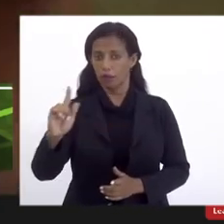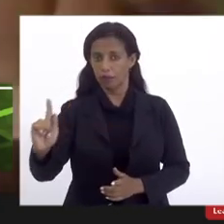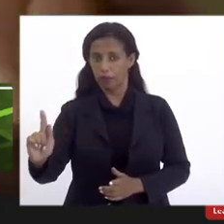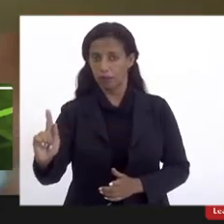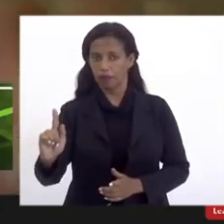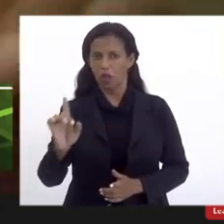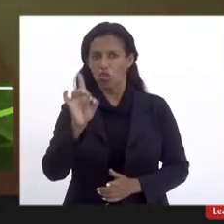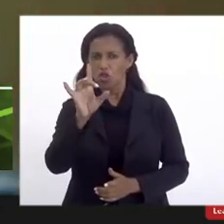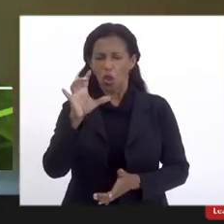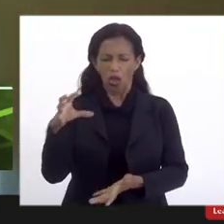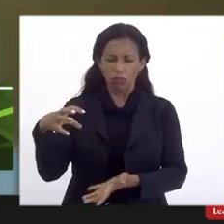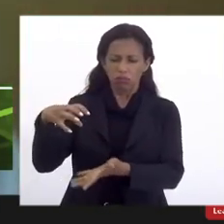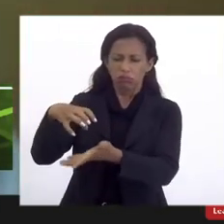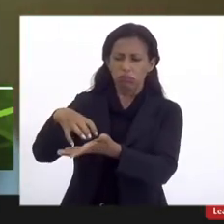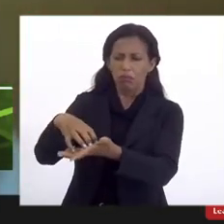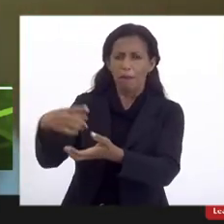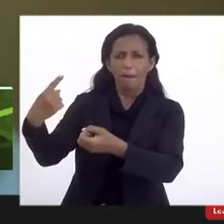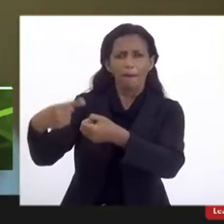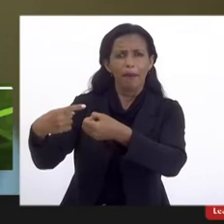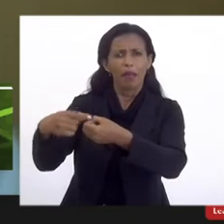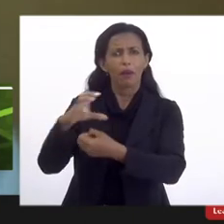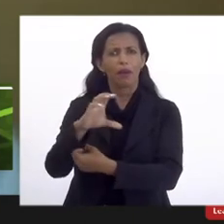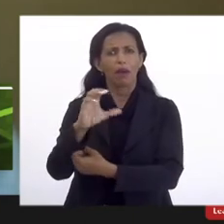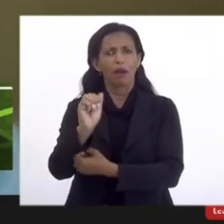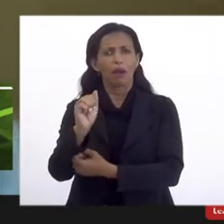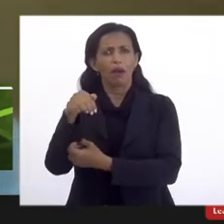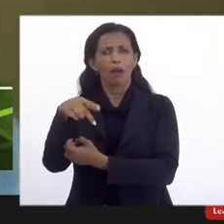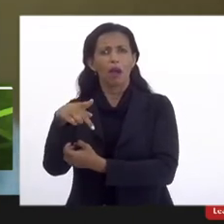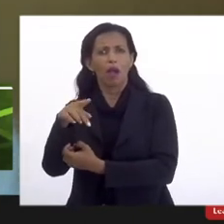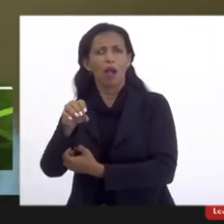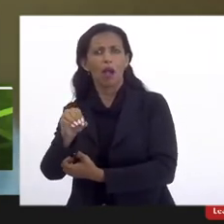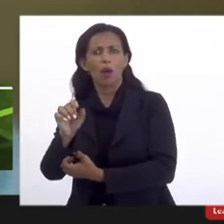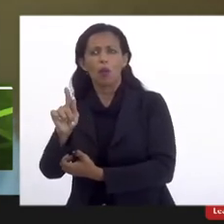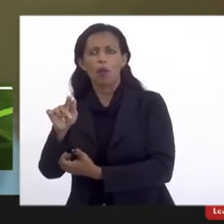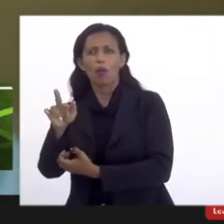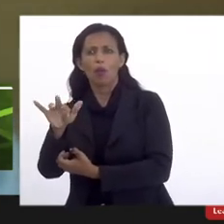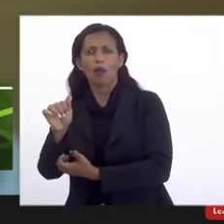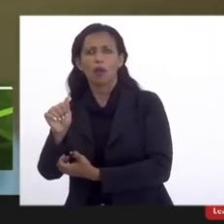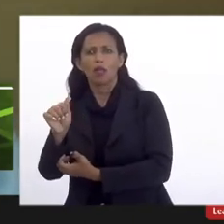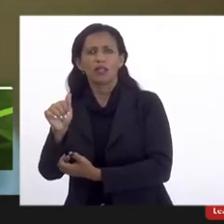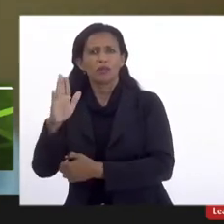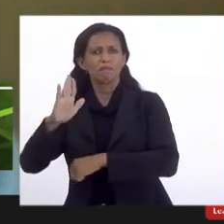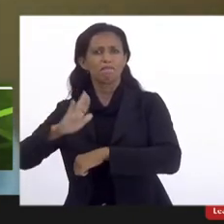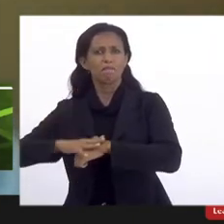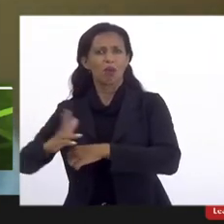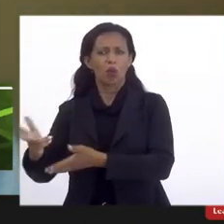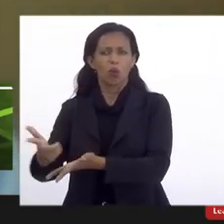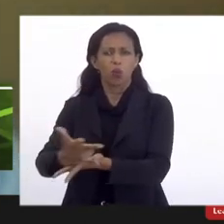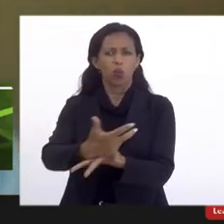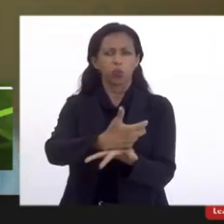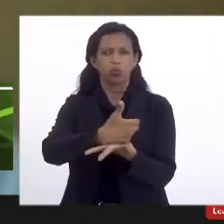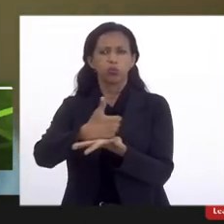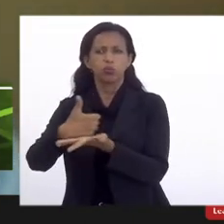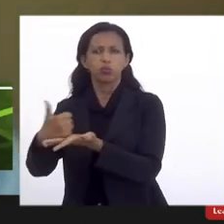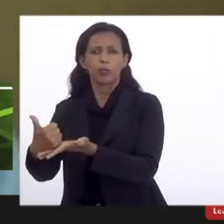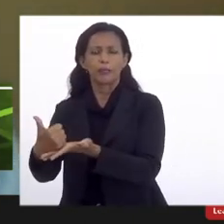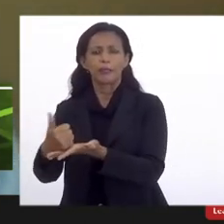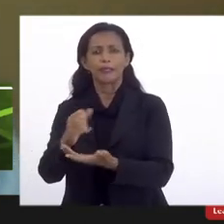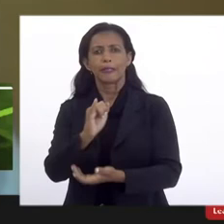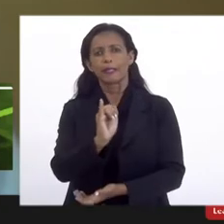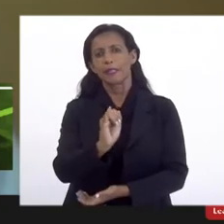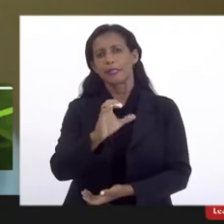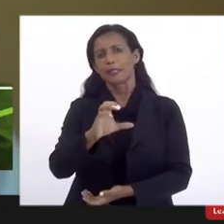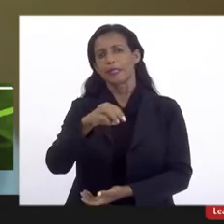somente Campo Grande, é o maior arrecadador de CMS da